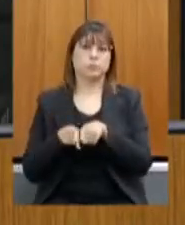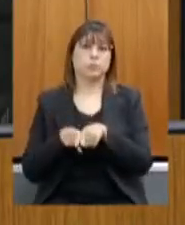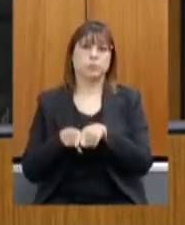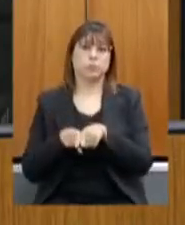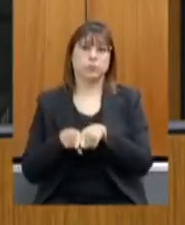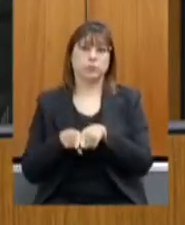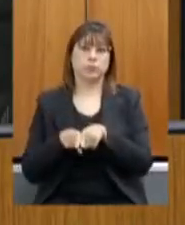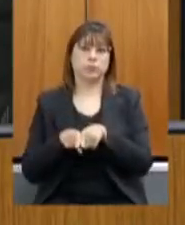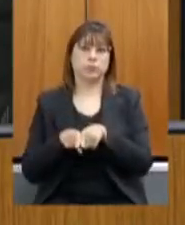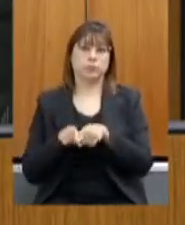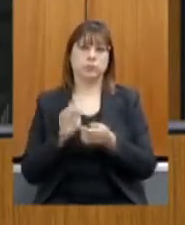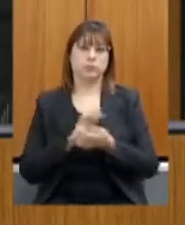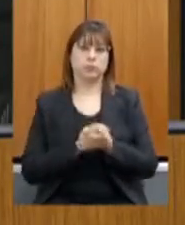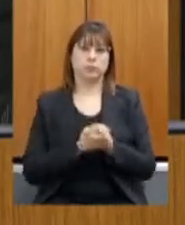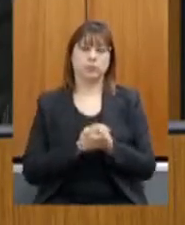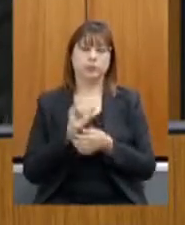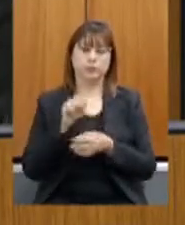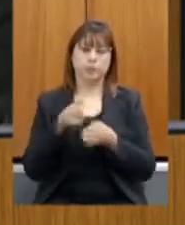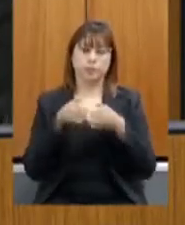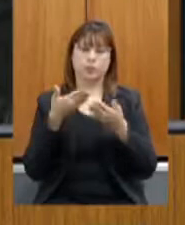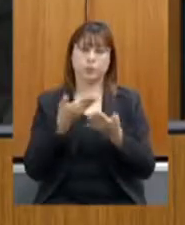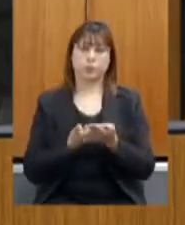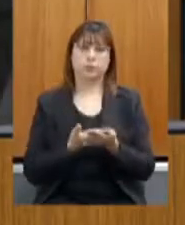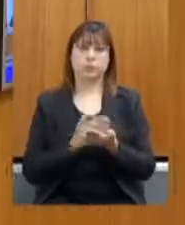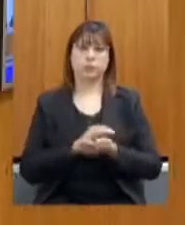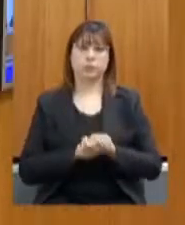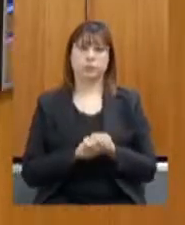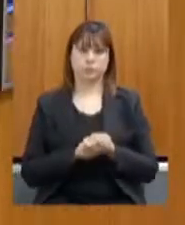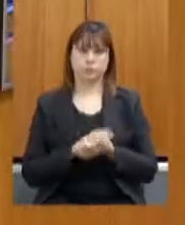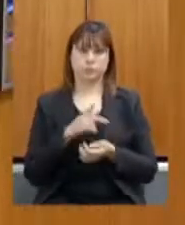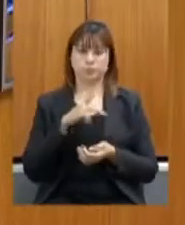financeira pública este é o requerimento senhor presidente